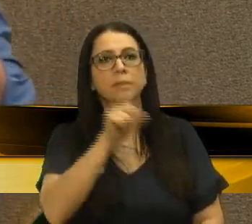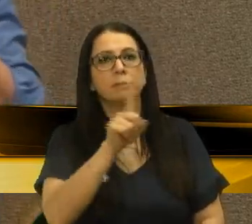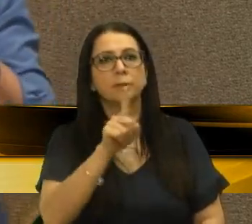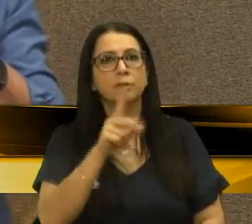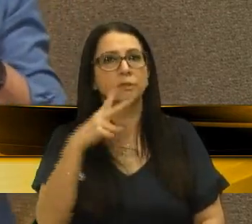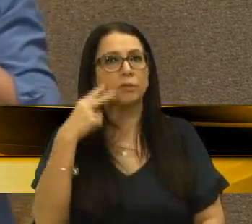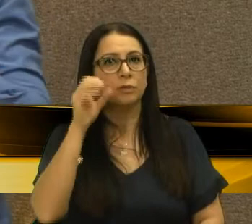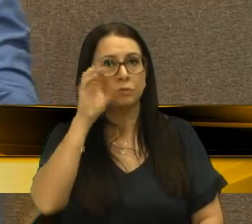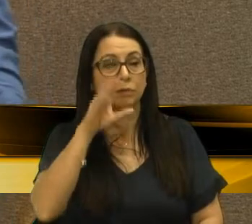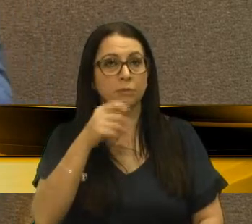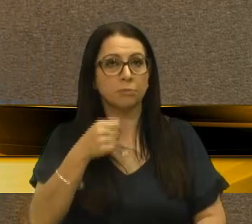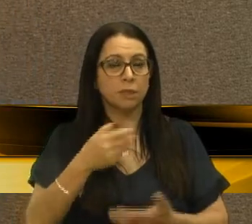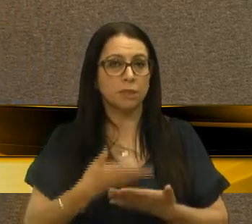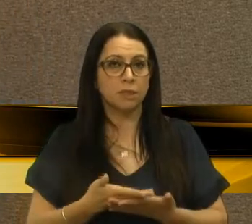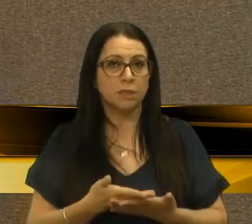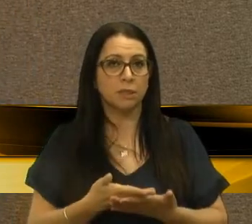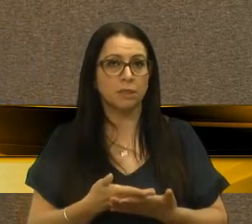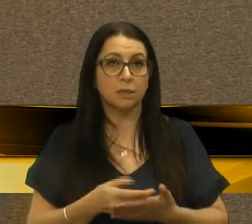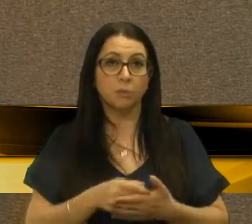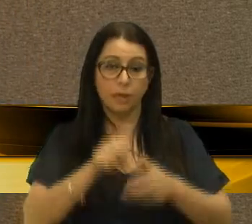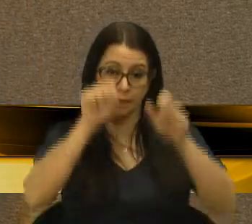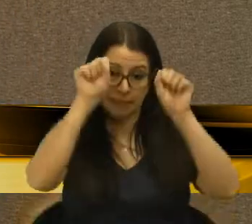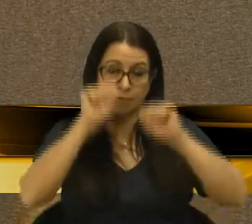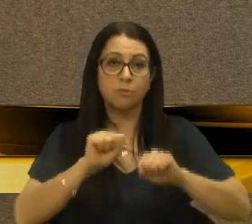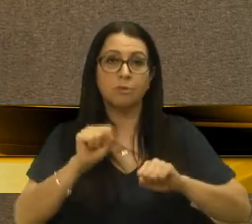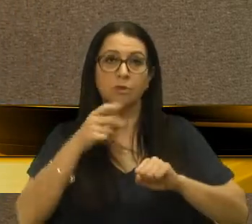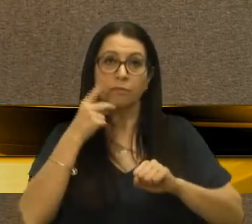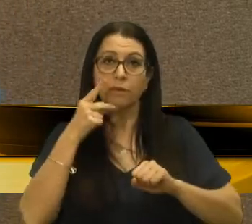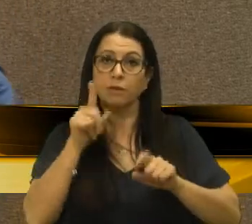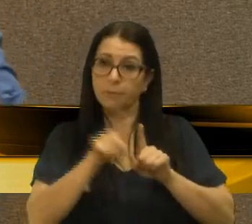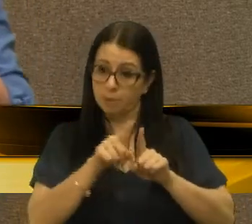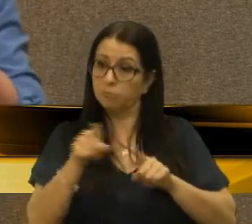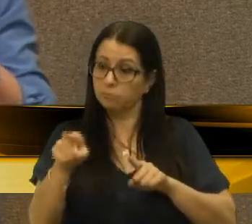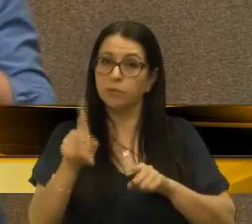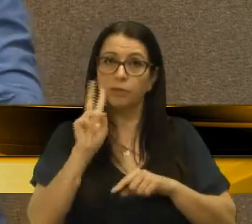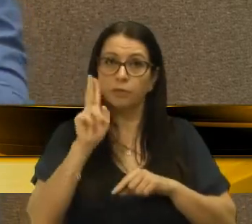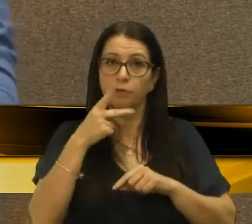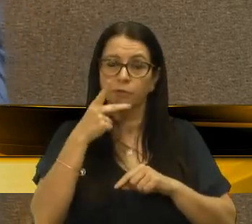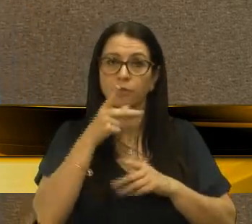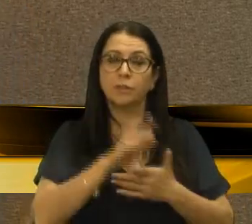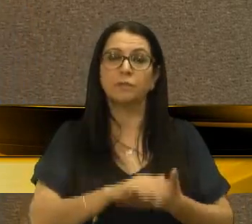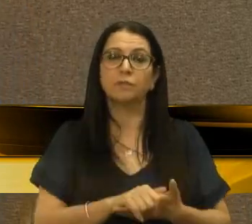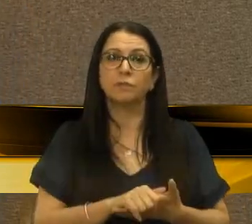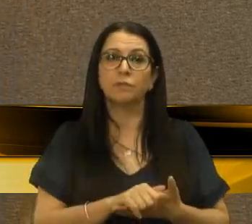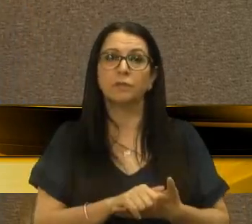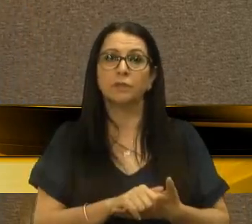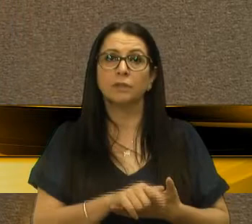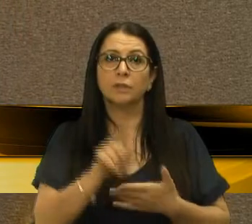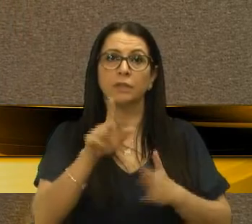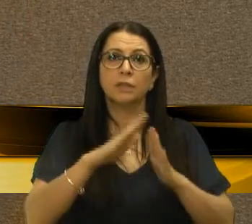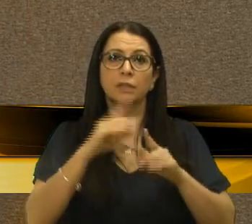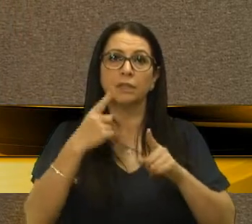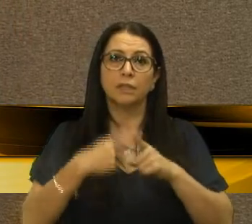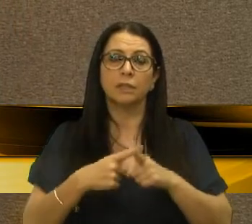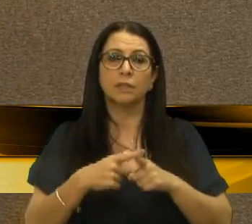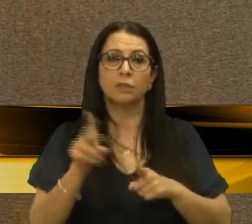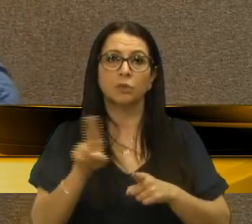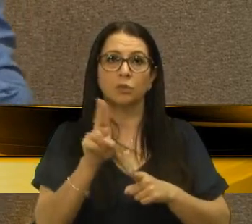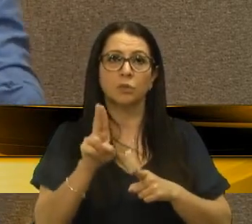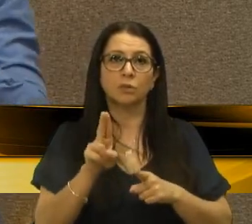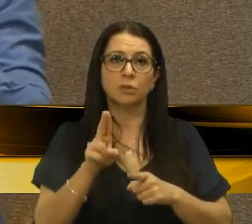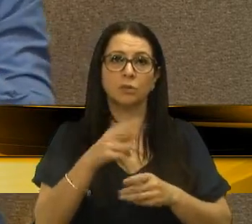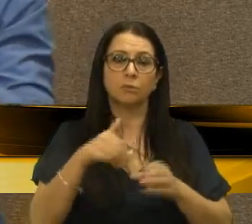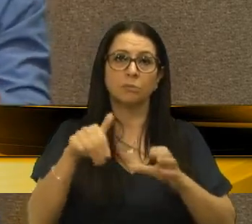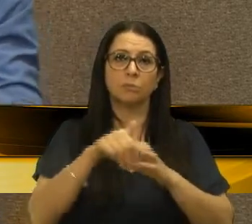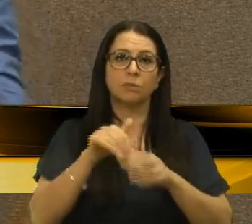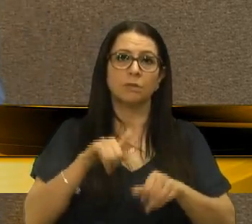Fiúcio, precisava de uma testemunha, eu lhe sirvo como testemunha, porque eu ouvi ele falando, o senhor aqui, que o senhor lá na igreja usa o palanque também